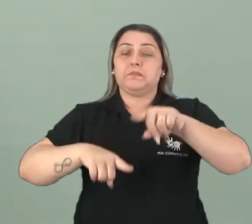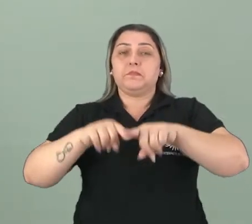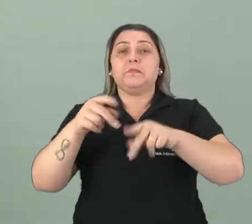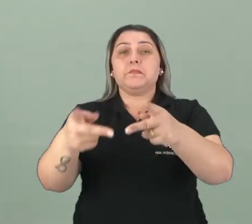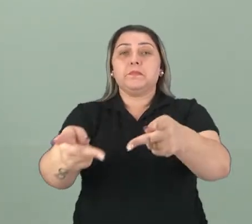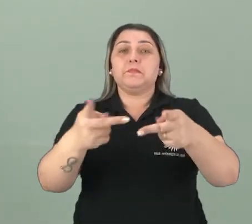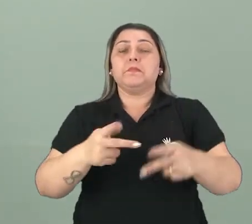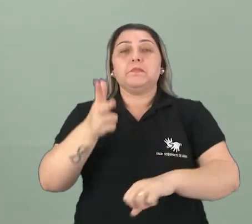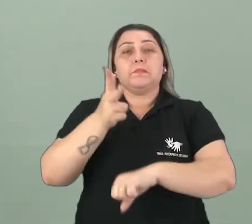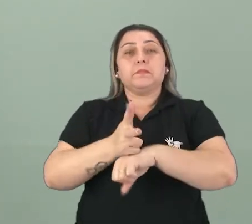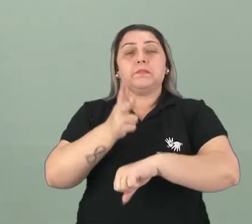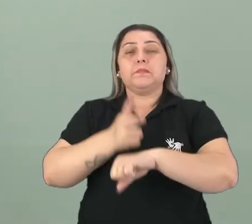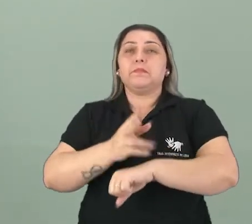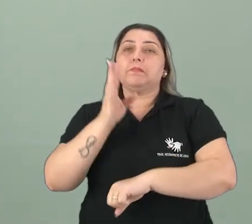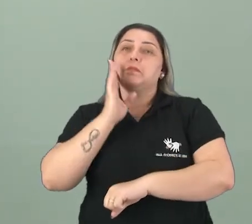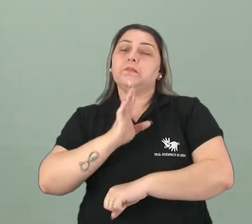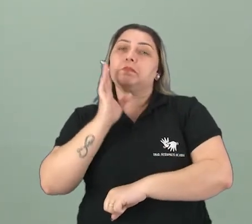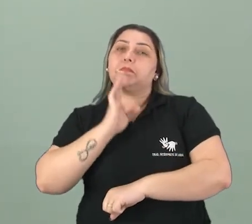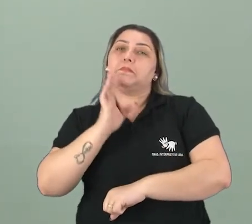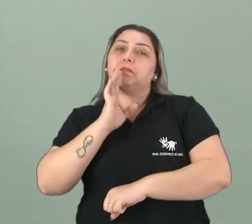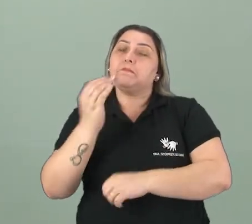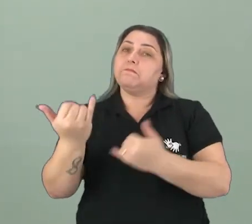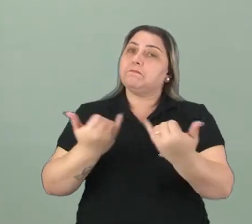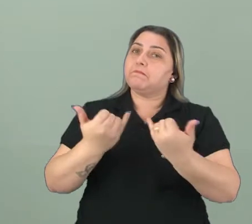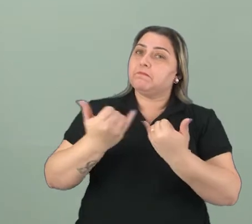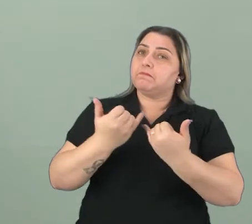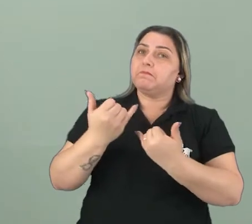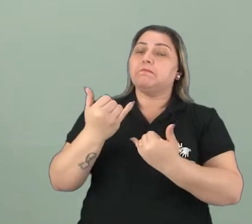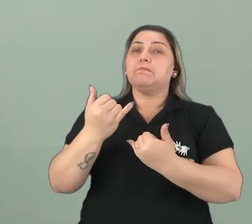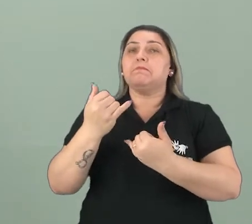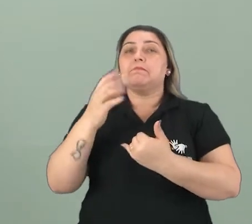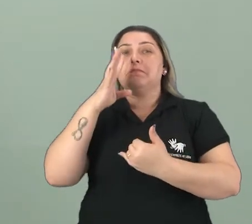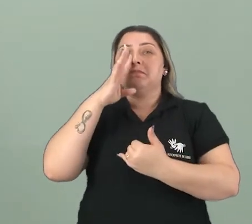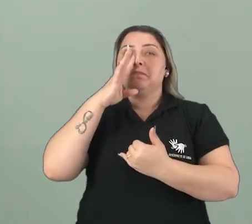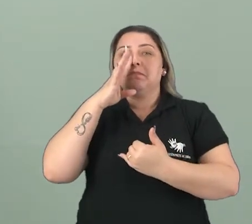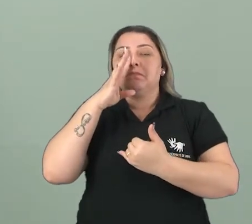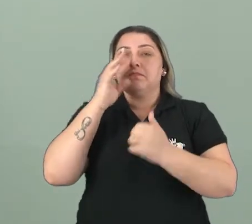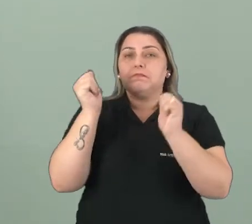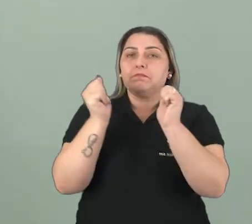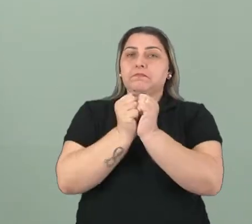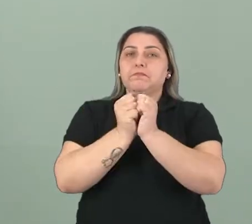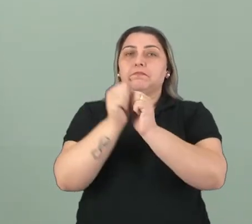te convidar para assistir um vídeo bem legal e bem informativo. Assiste comigo aí na telinha!